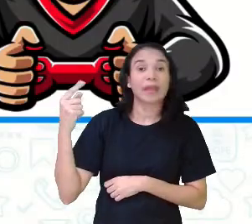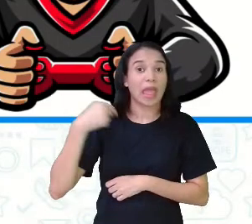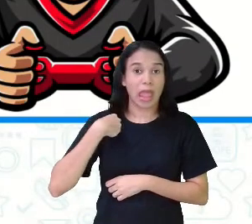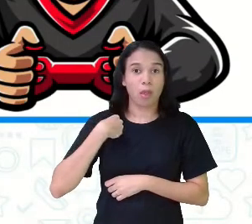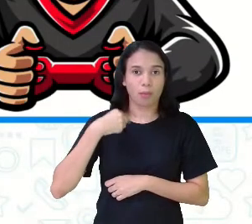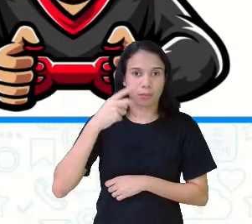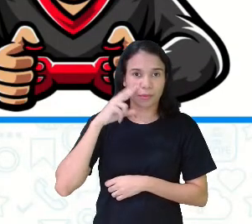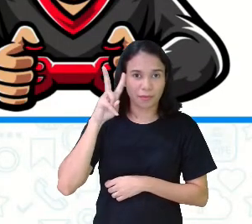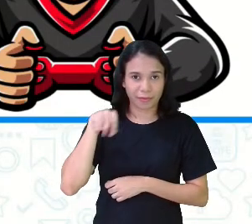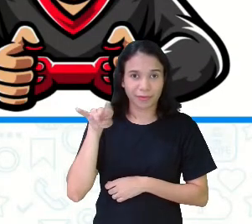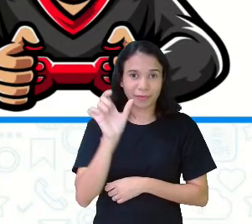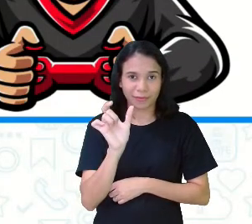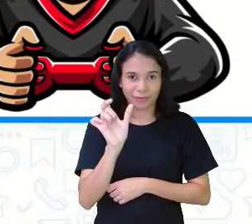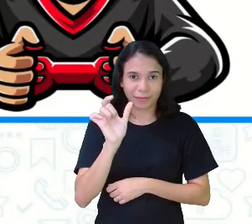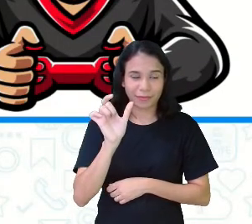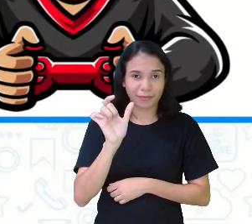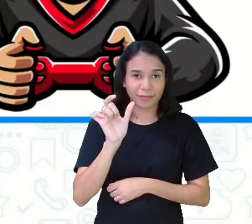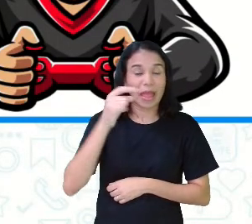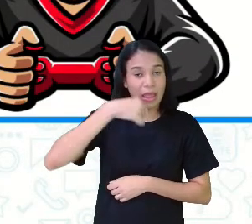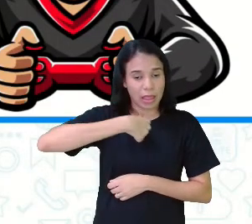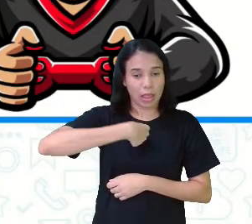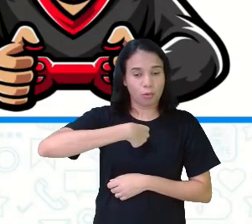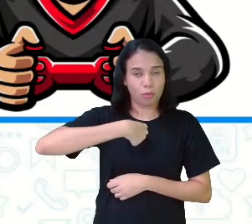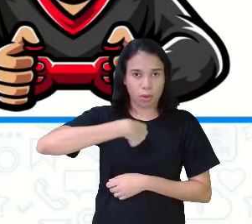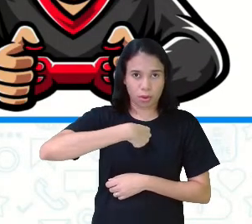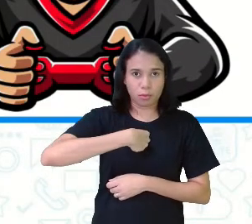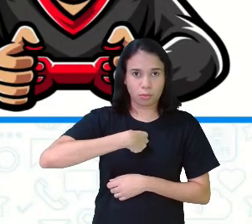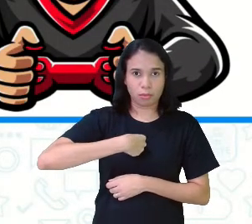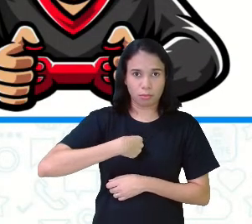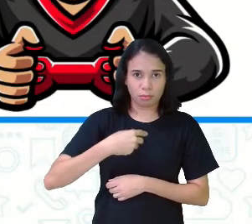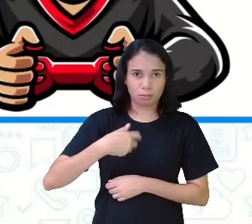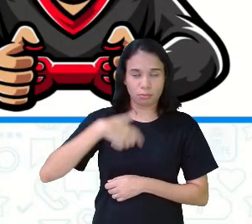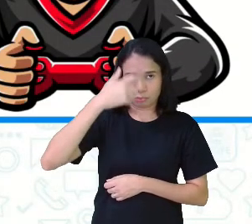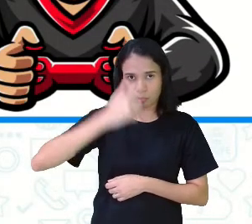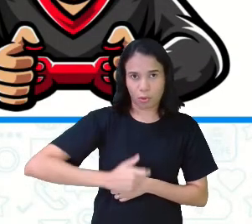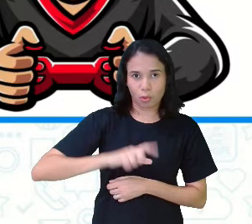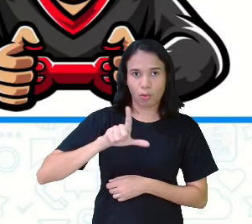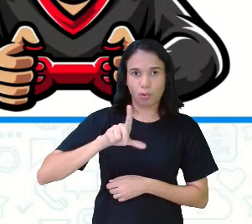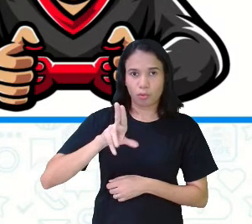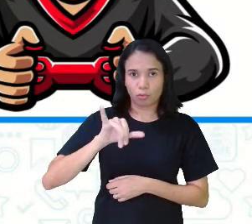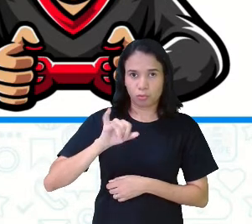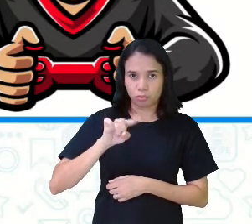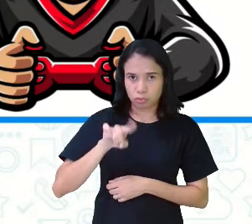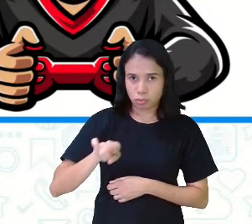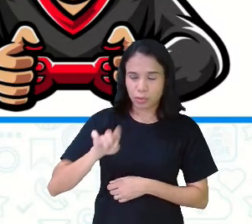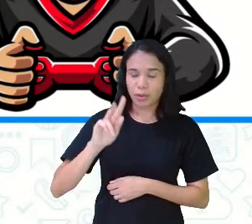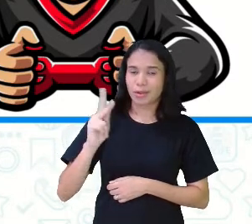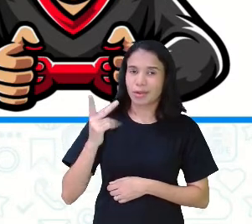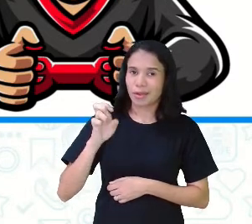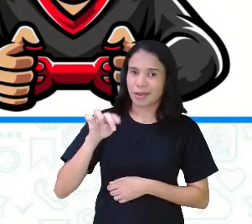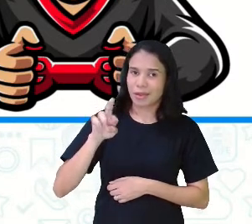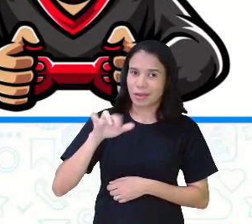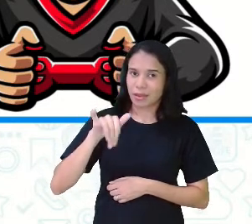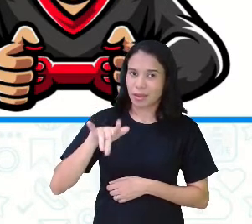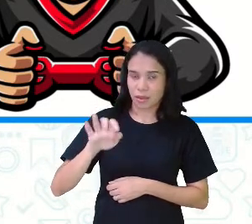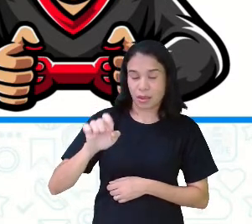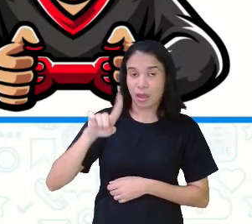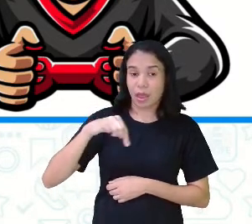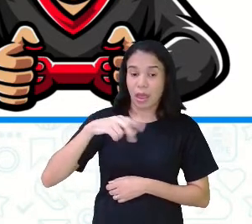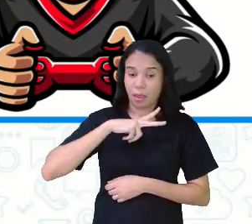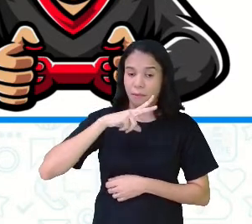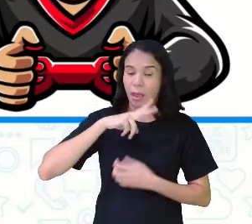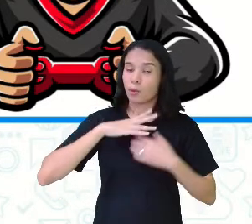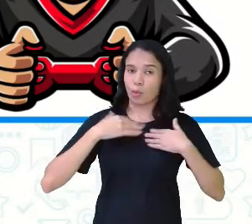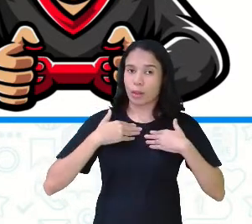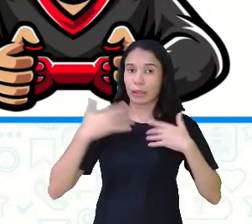eu. Pronome se refere a ele, no caso, a eu, Luiz Henrique. Então, já é algo mais pessoal. Concordam